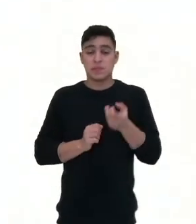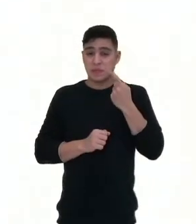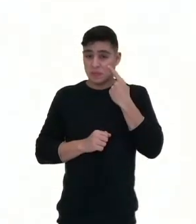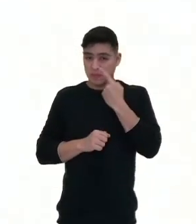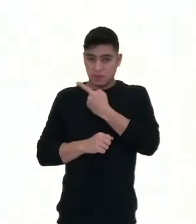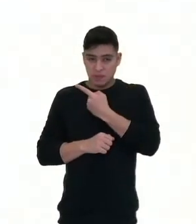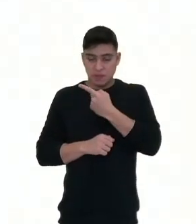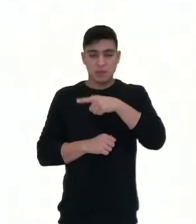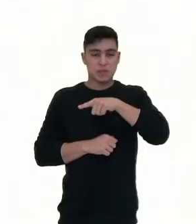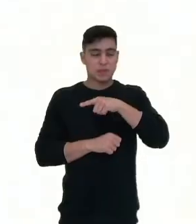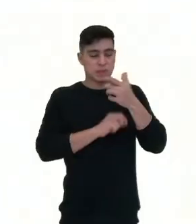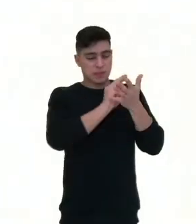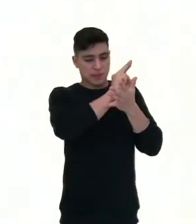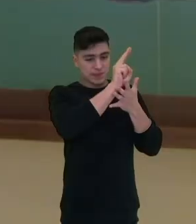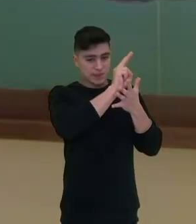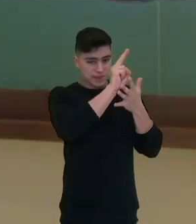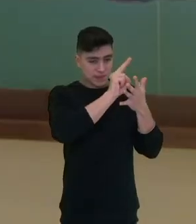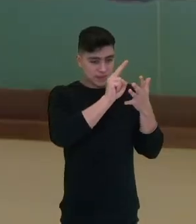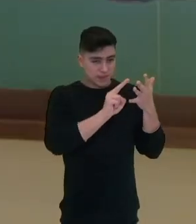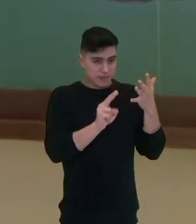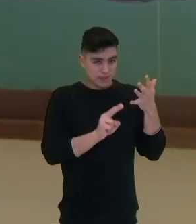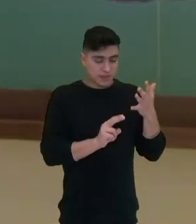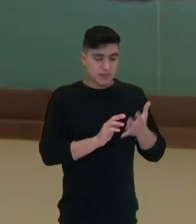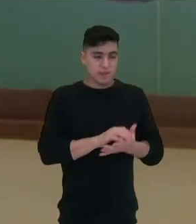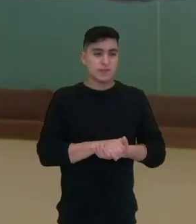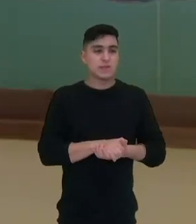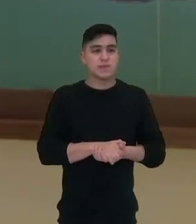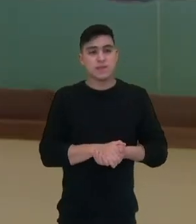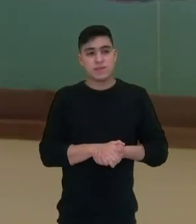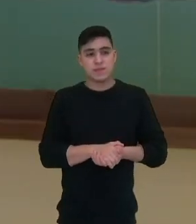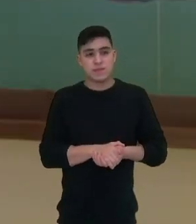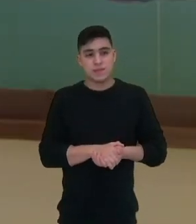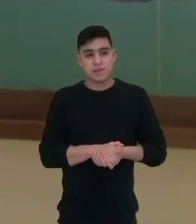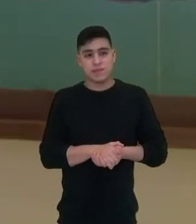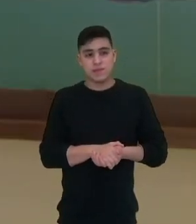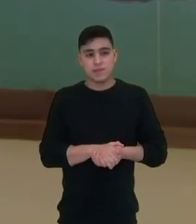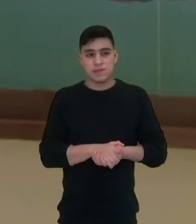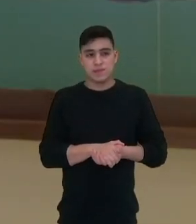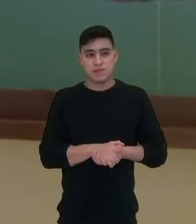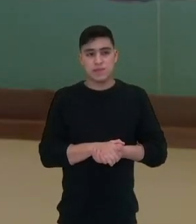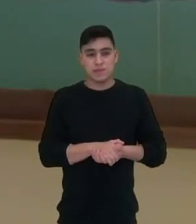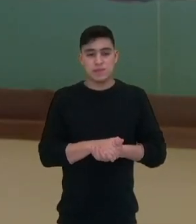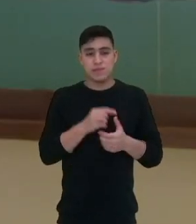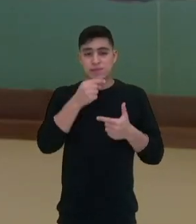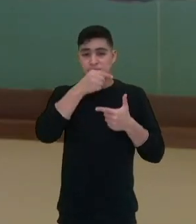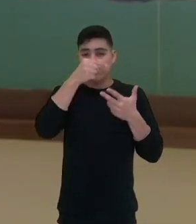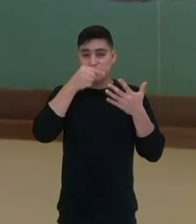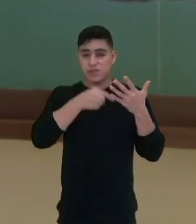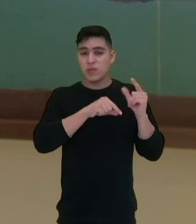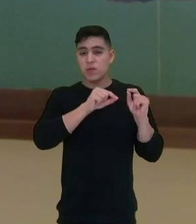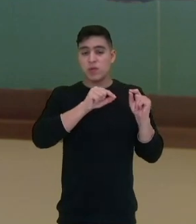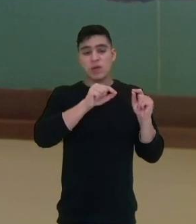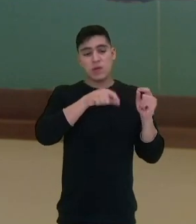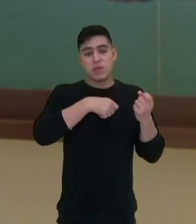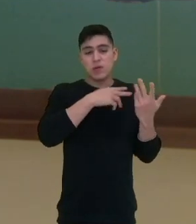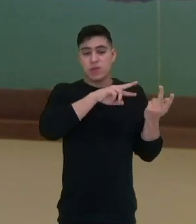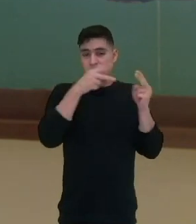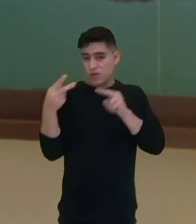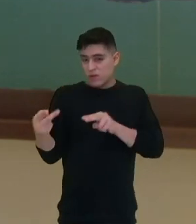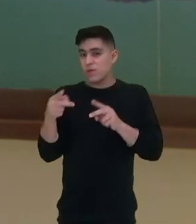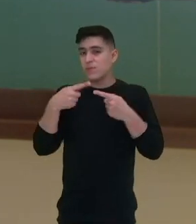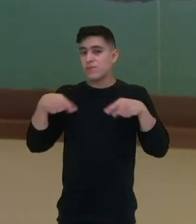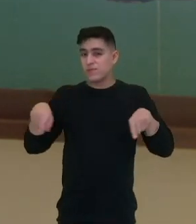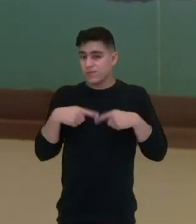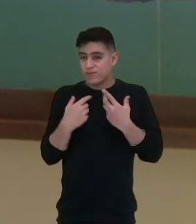Azulão, do Manuel Bandeira, Circulador de Fulor, de Haroldo de Campos e Que o Deus Venha de Clarice